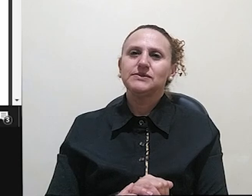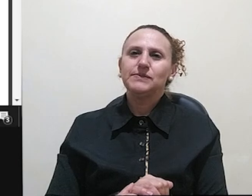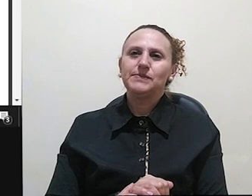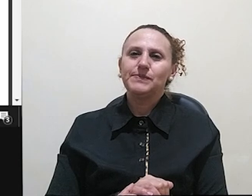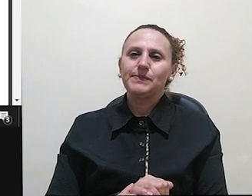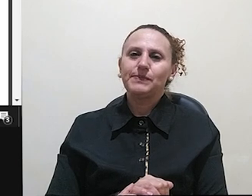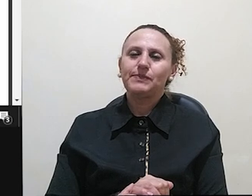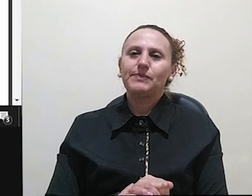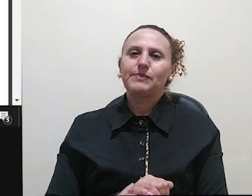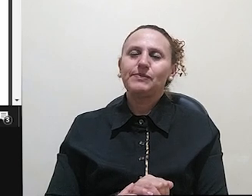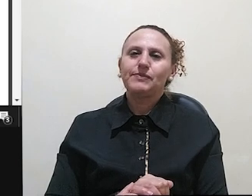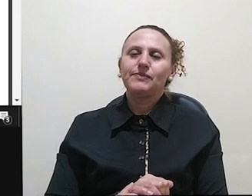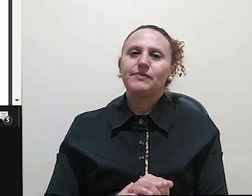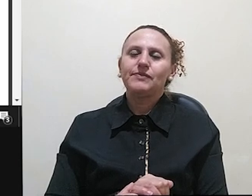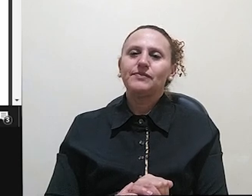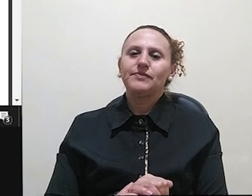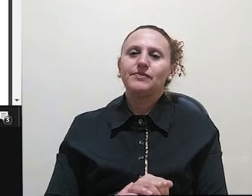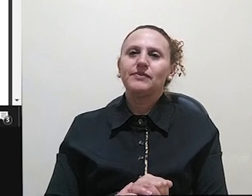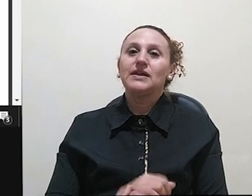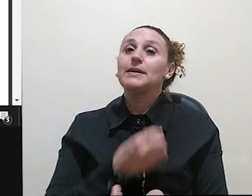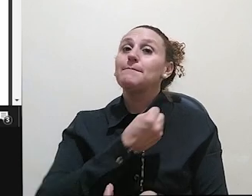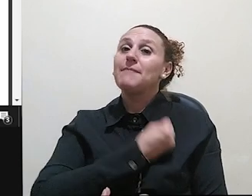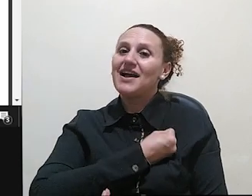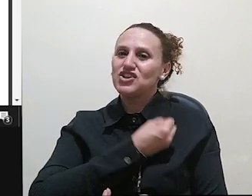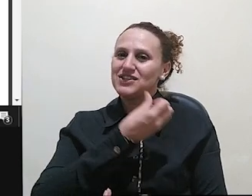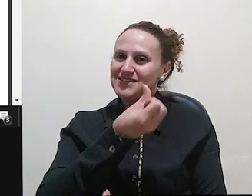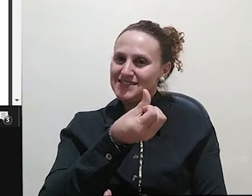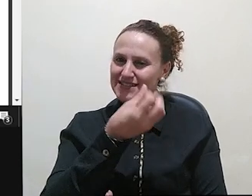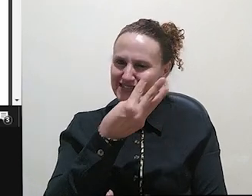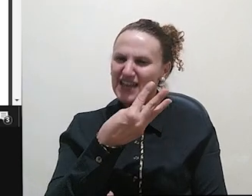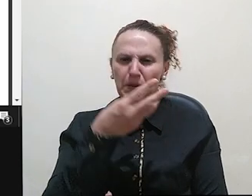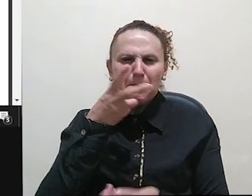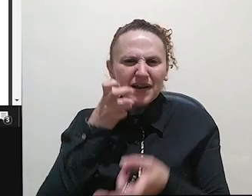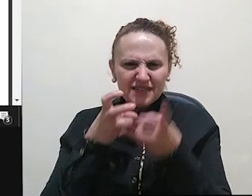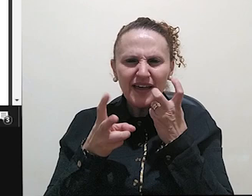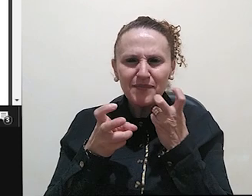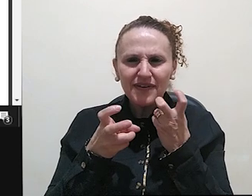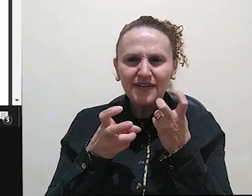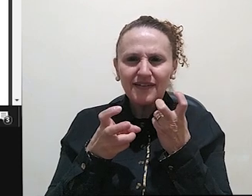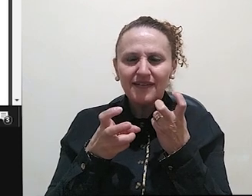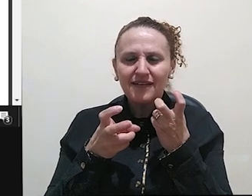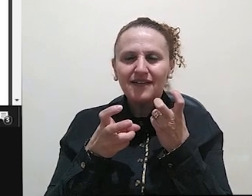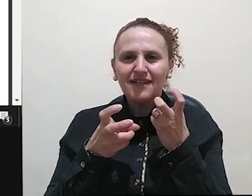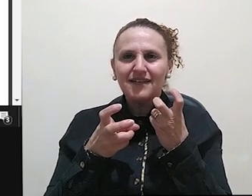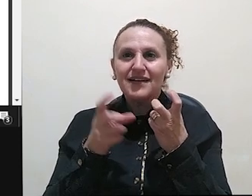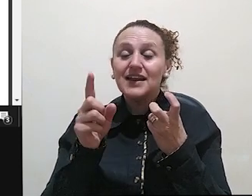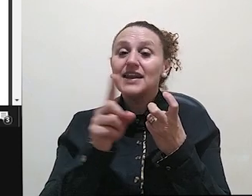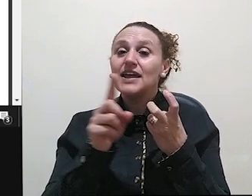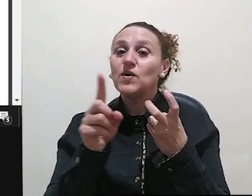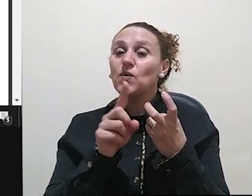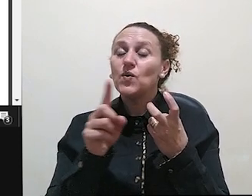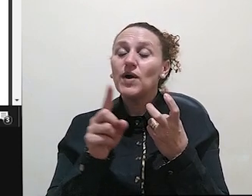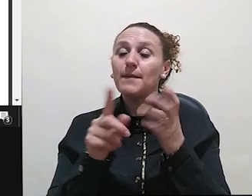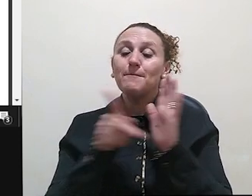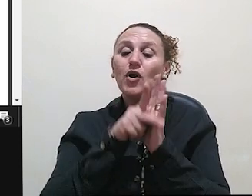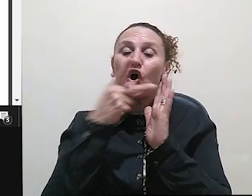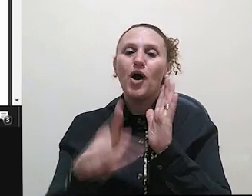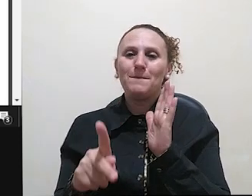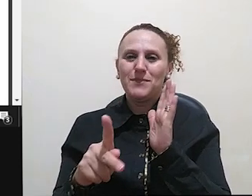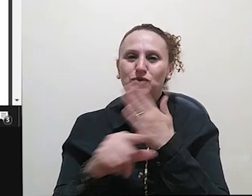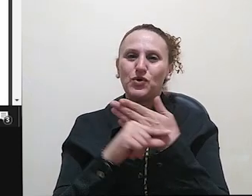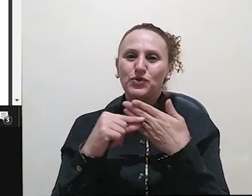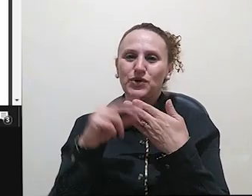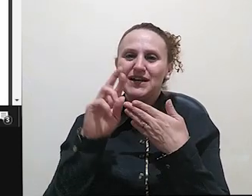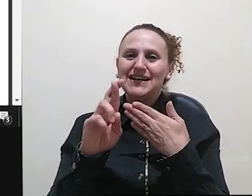estruturação interna das teorias. Página 63. Então, isso aqui não é do autor da resenha, é do autor do